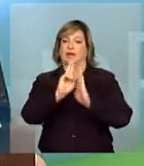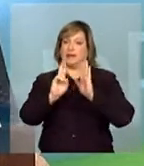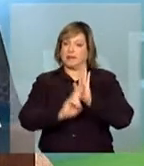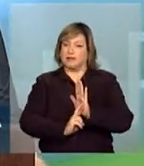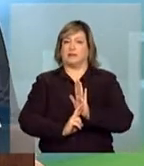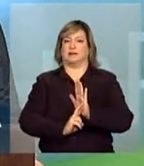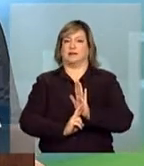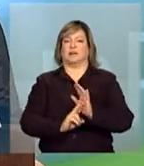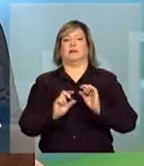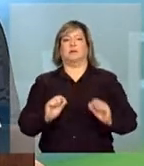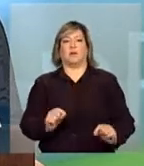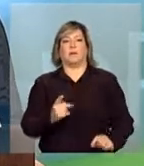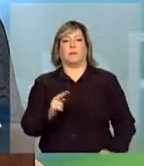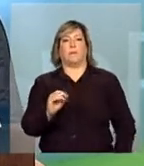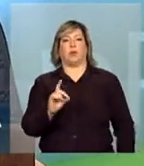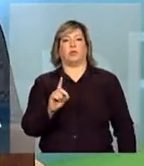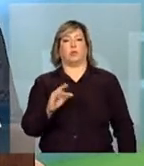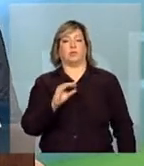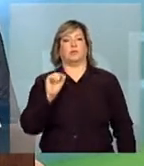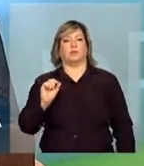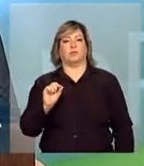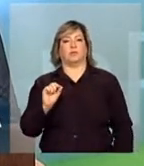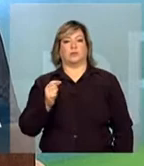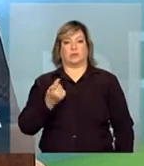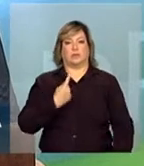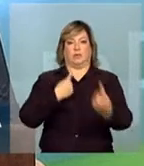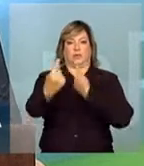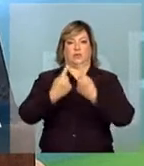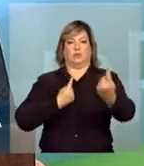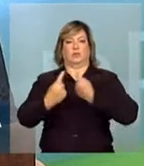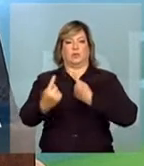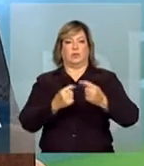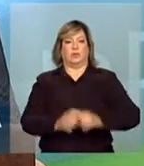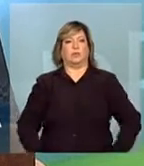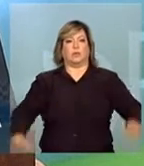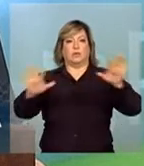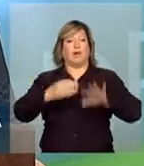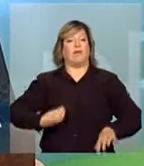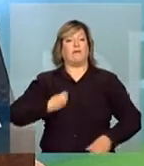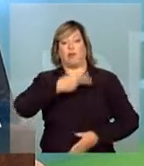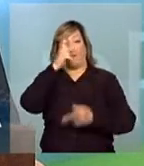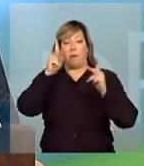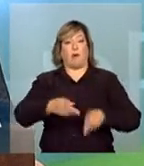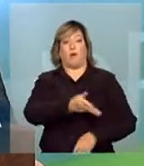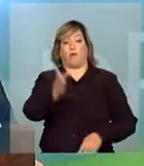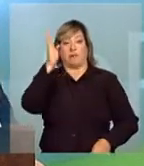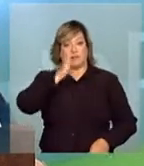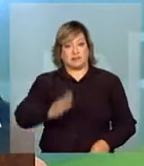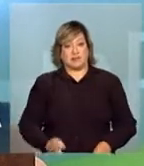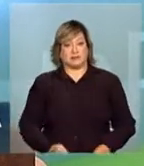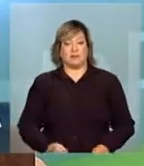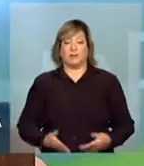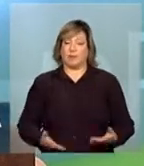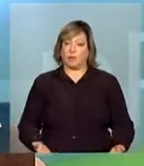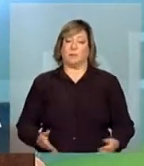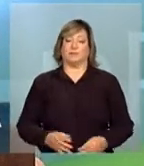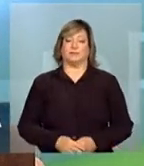da produção, da circulação e da vida da população brasileira. Então,